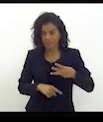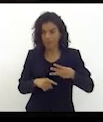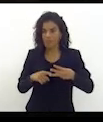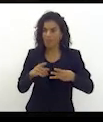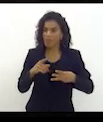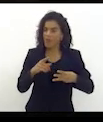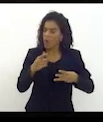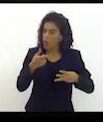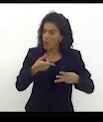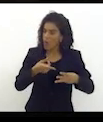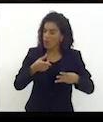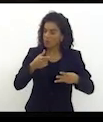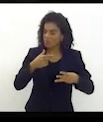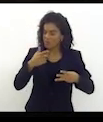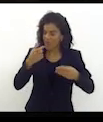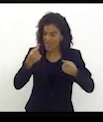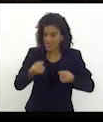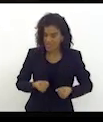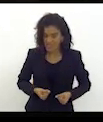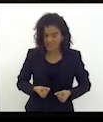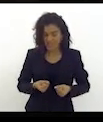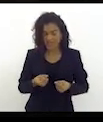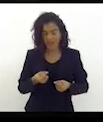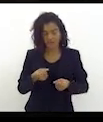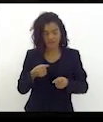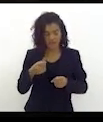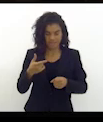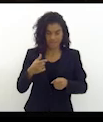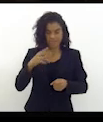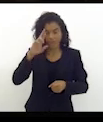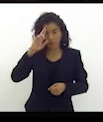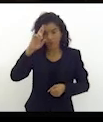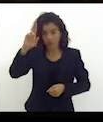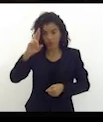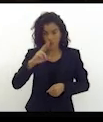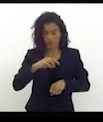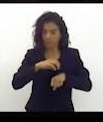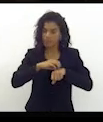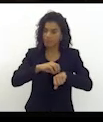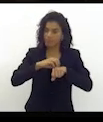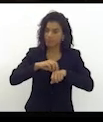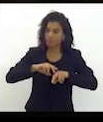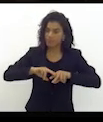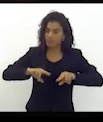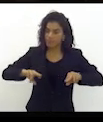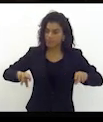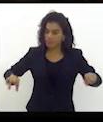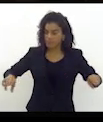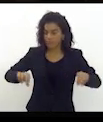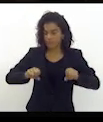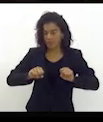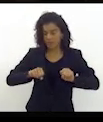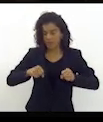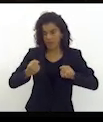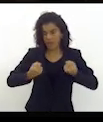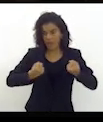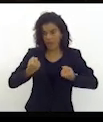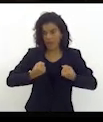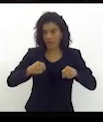sobre o contribuinte dono de veículo triunvirato de maldição